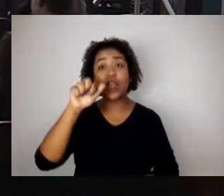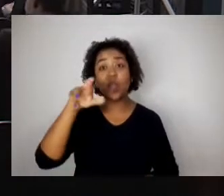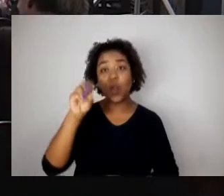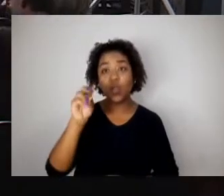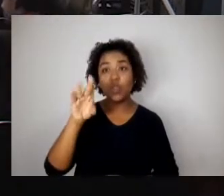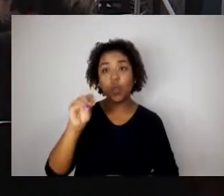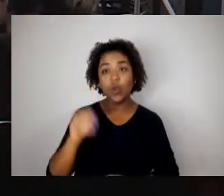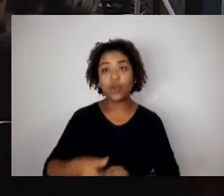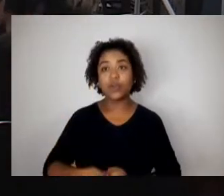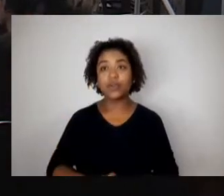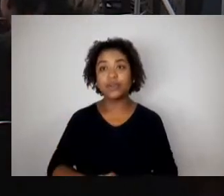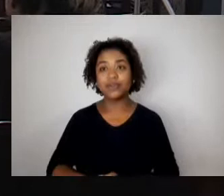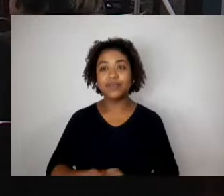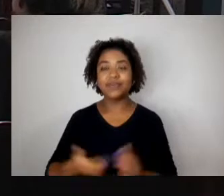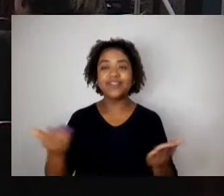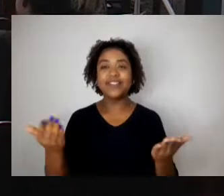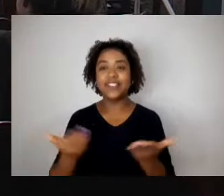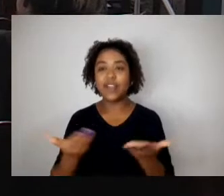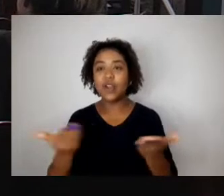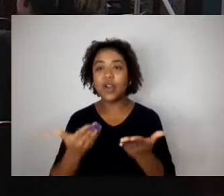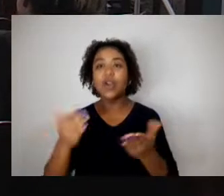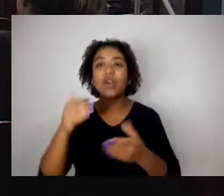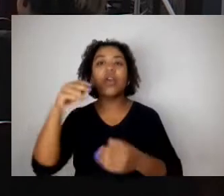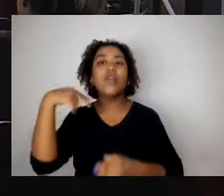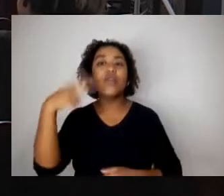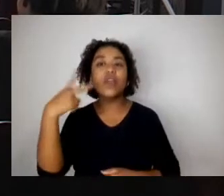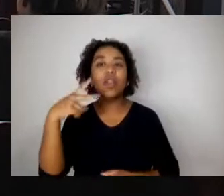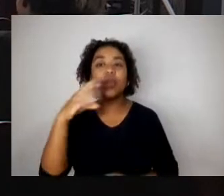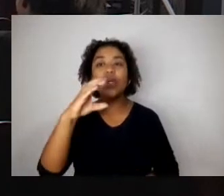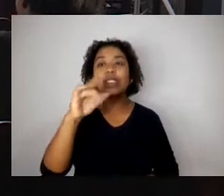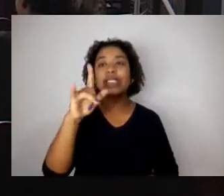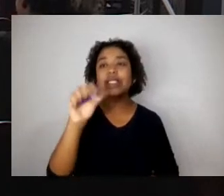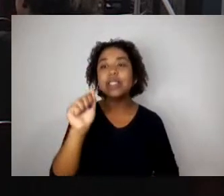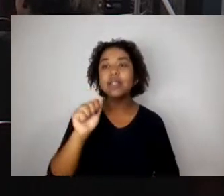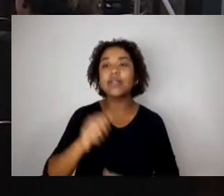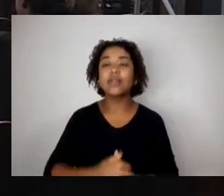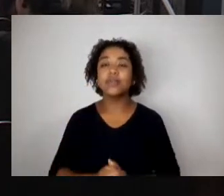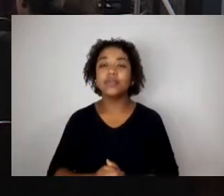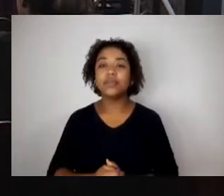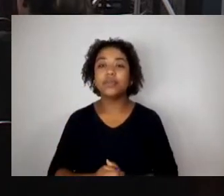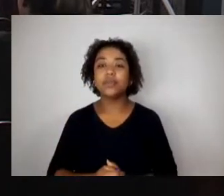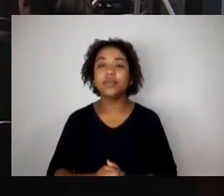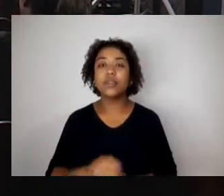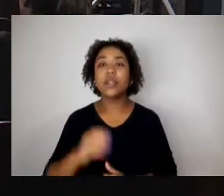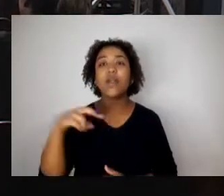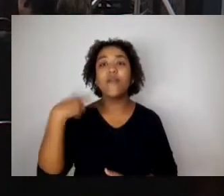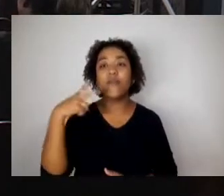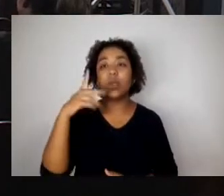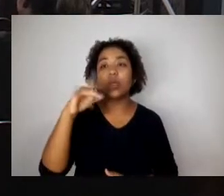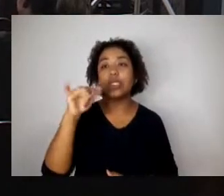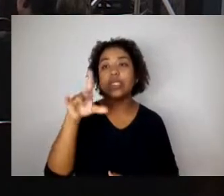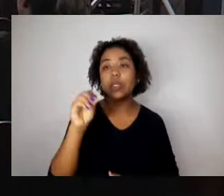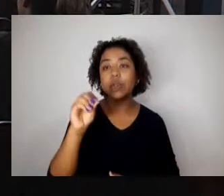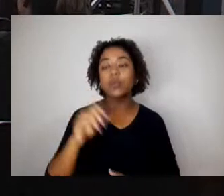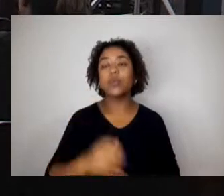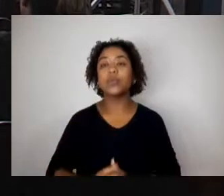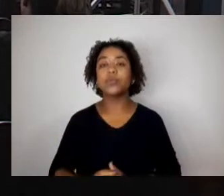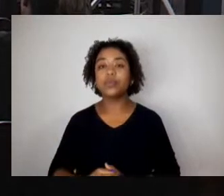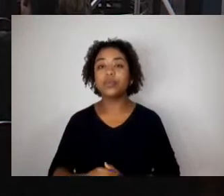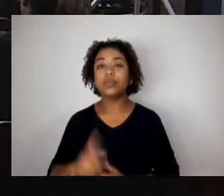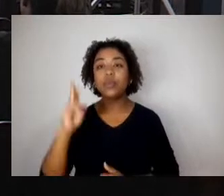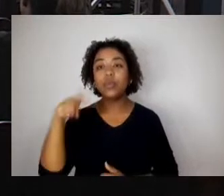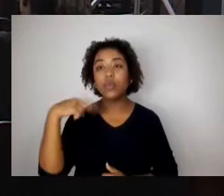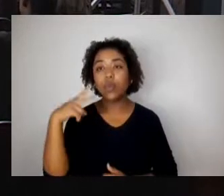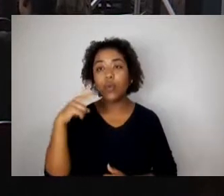vota o vereador Cido Oliveira. Contrário, presidente. Como vota o vereador Cido Reis. Contrário. Como vota o vereador Bejano de Júnior. Como